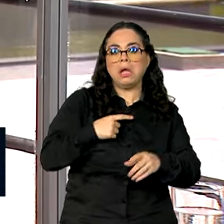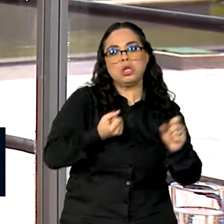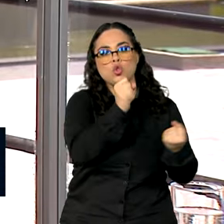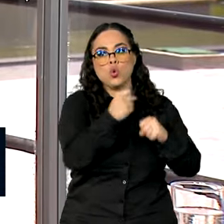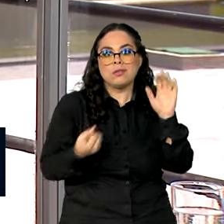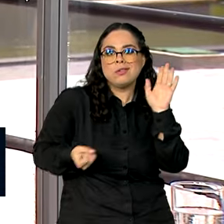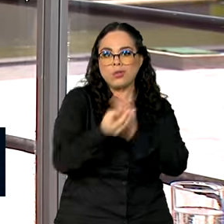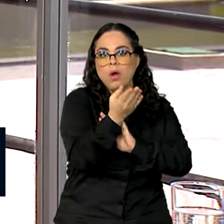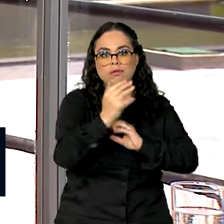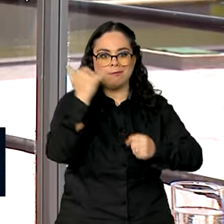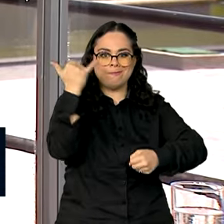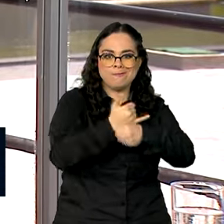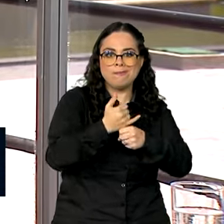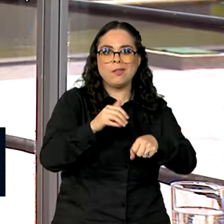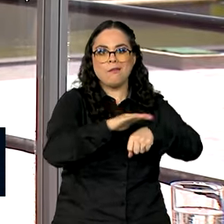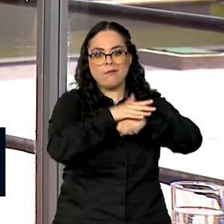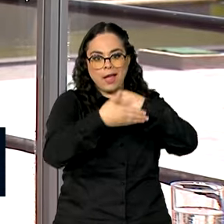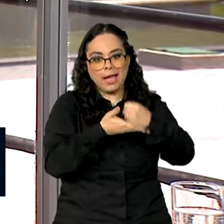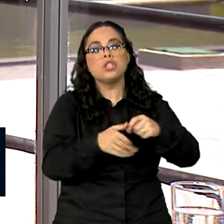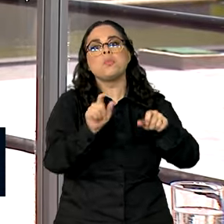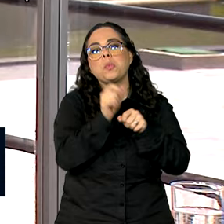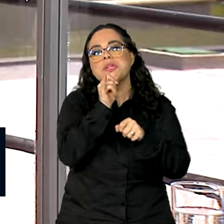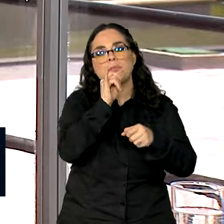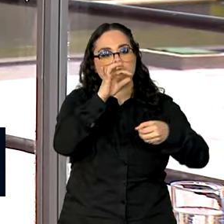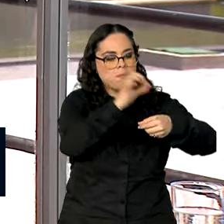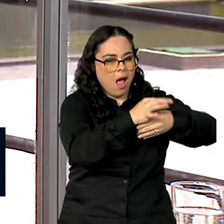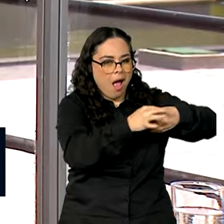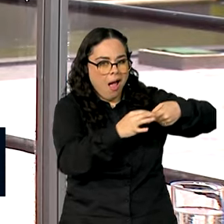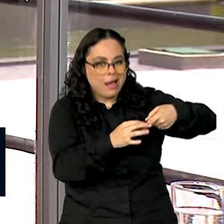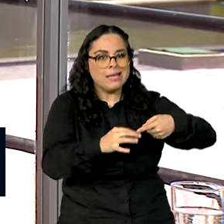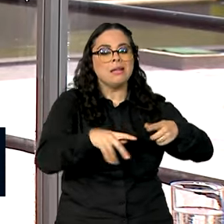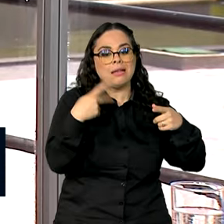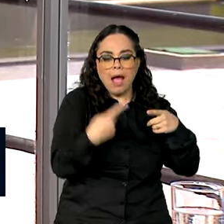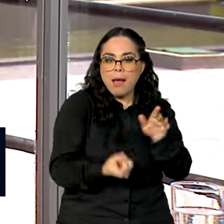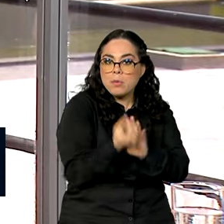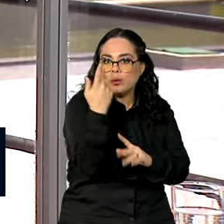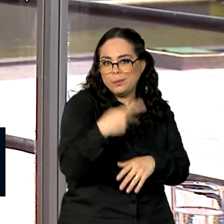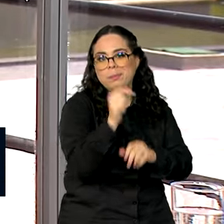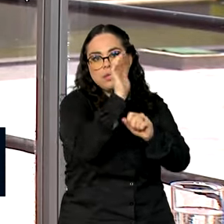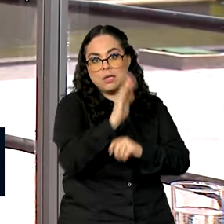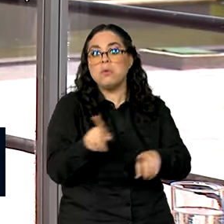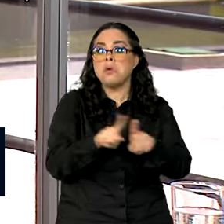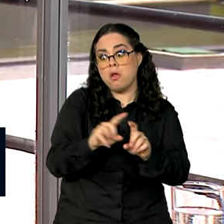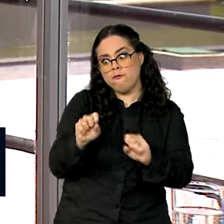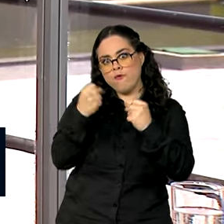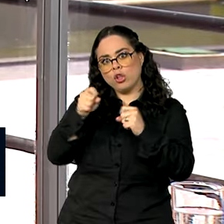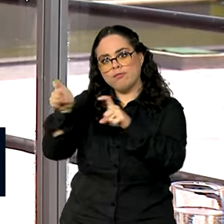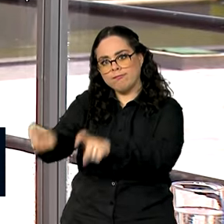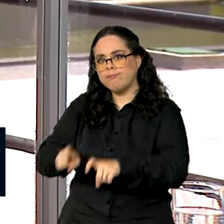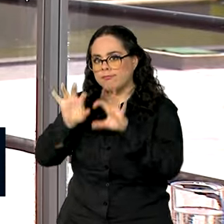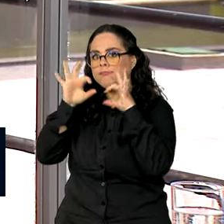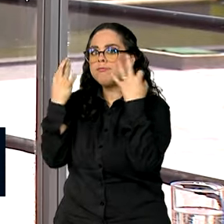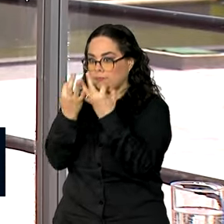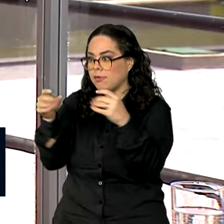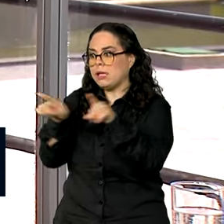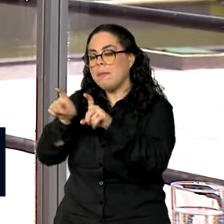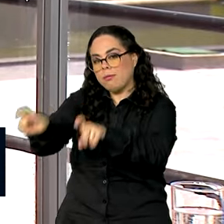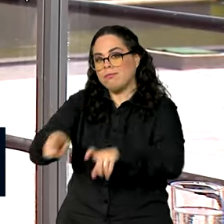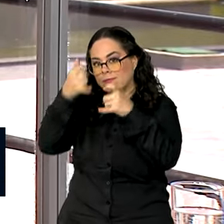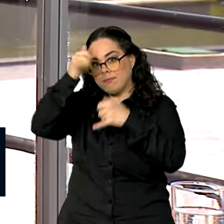de oleaginosas produzidas no Brasil, fortalecendo a cadeia do agronegócio e da agricultura familiar.